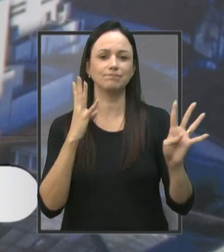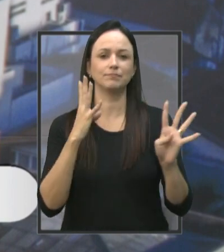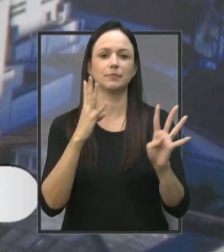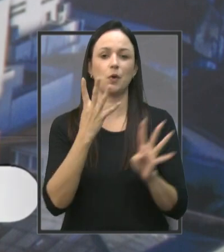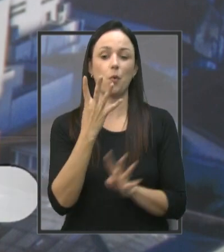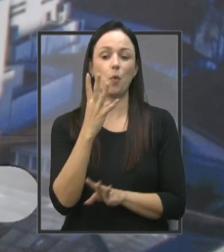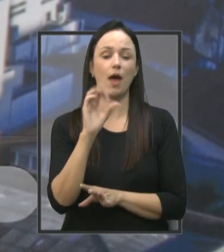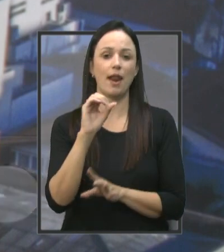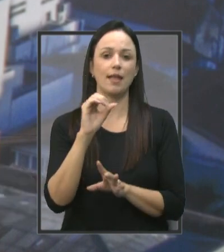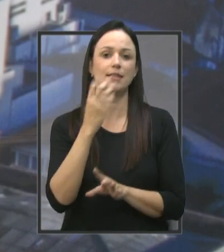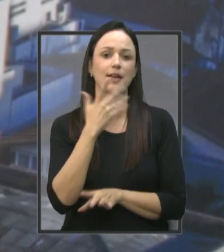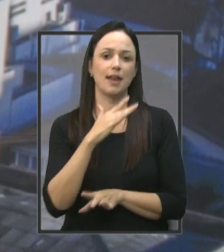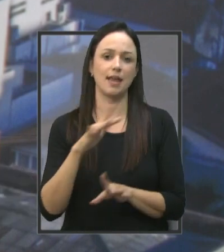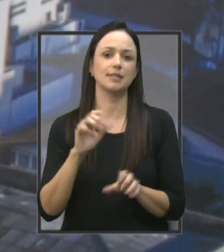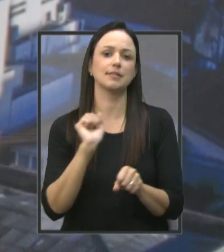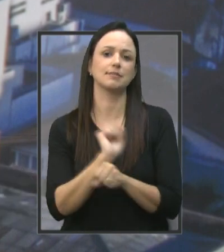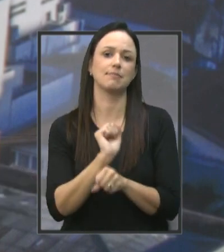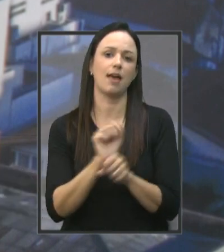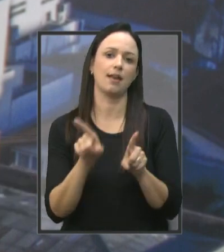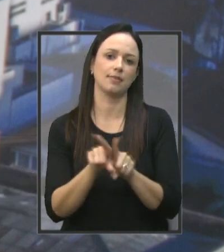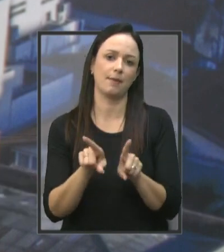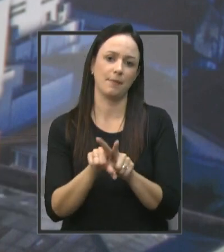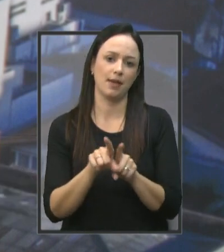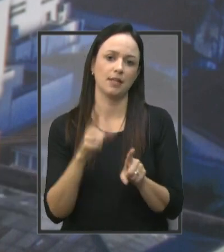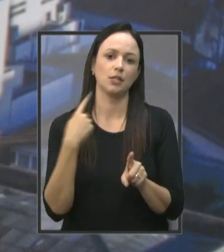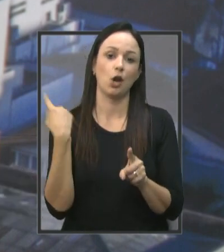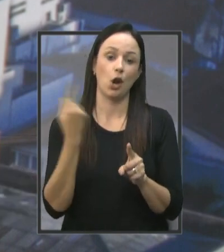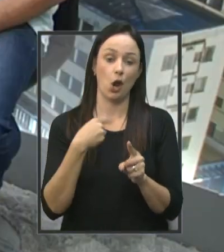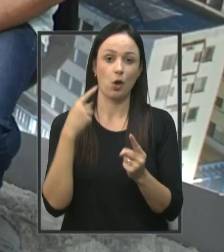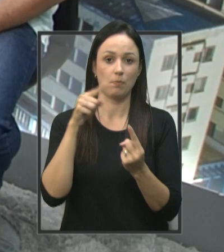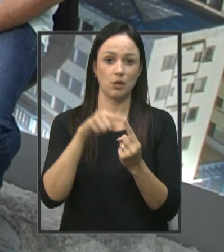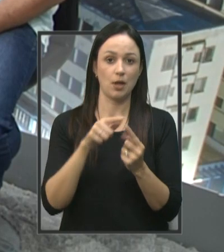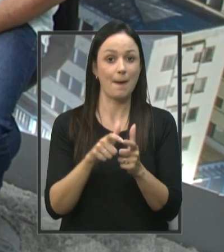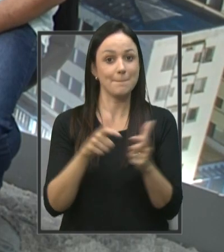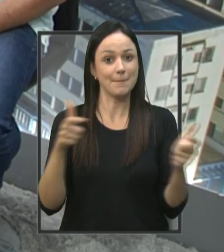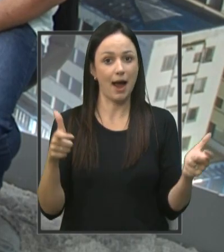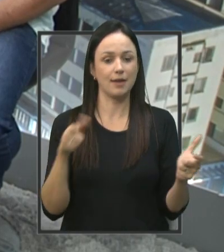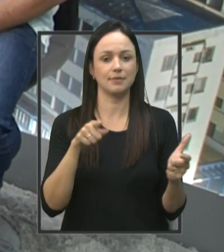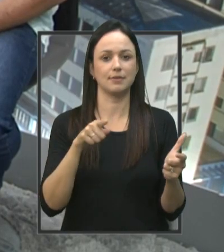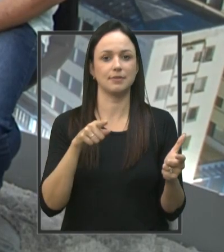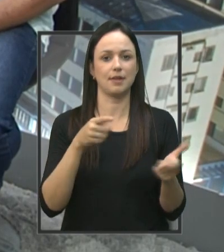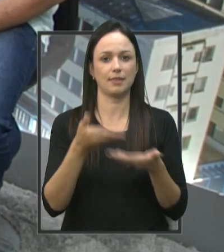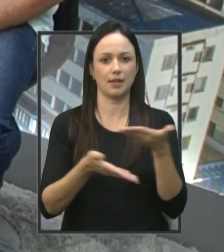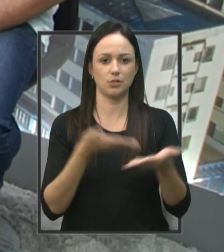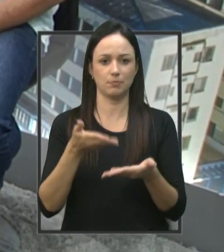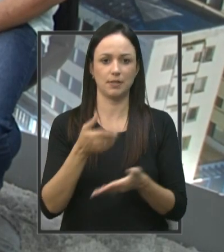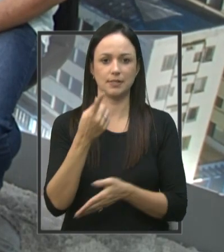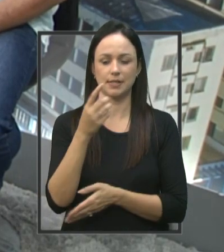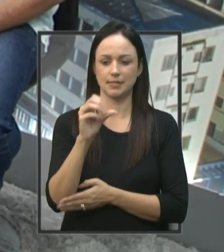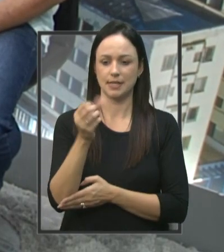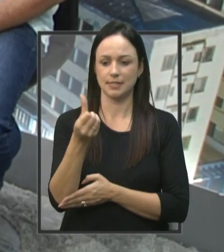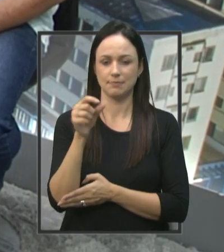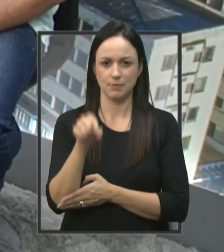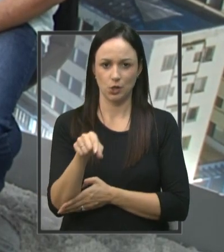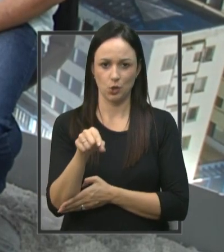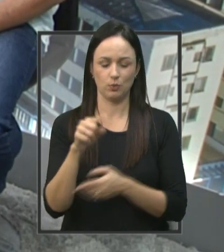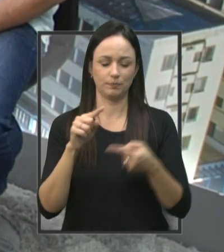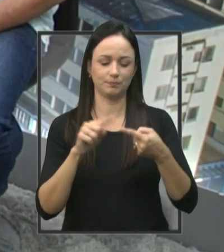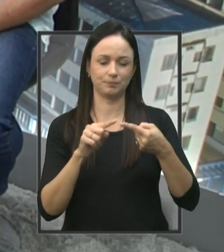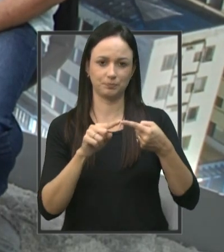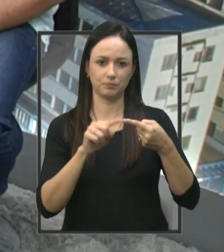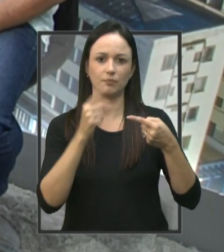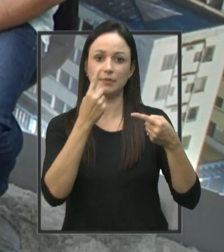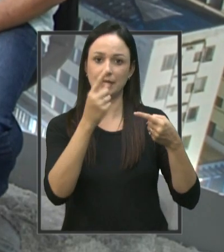Então o nosso objetivo É ampliar Esse atendimento Bom 106 mil Aproximadamente Você reservou